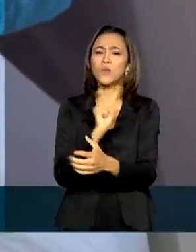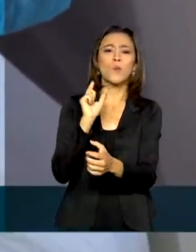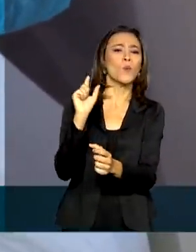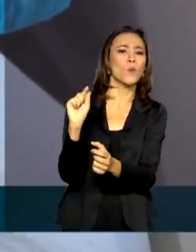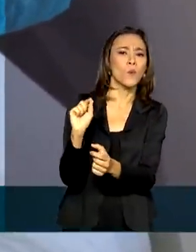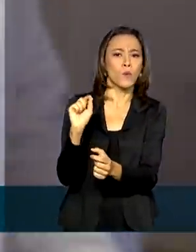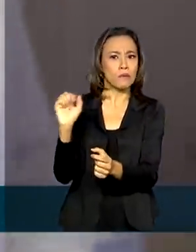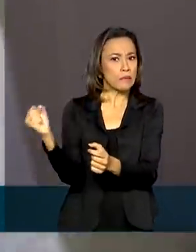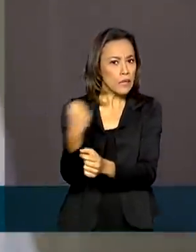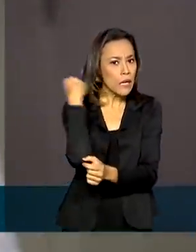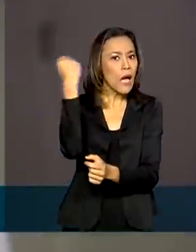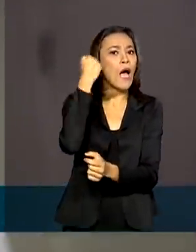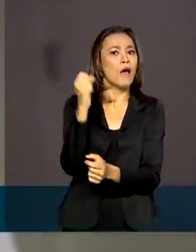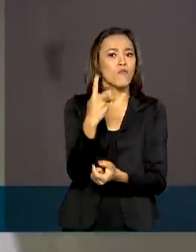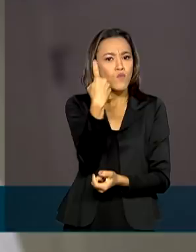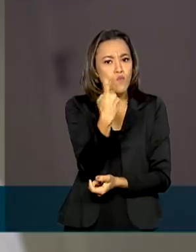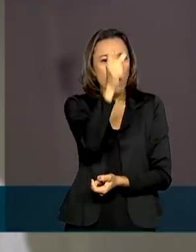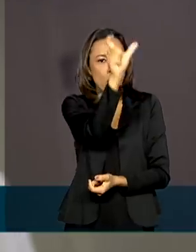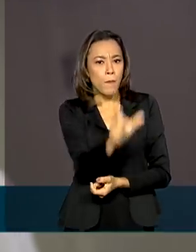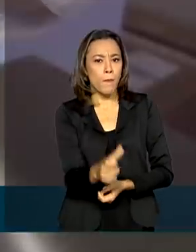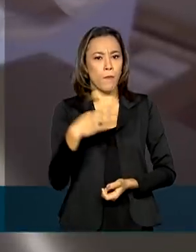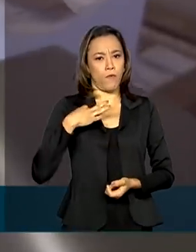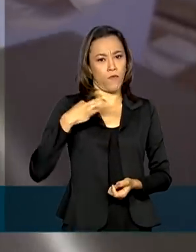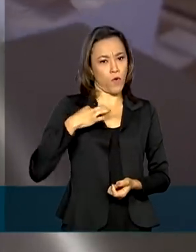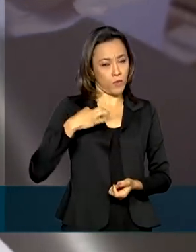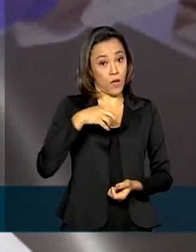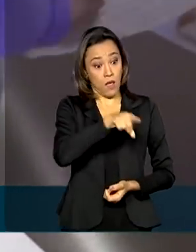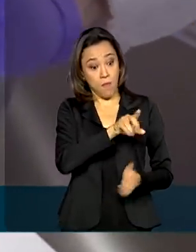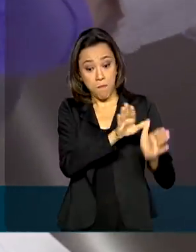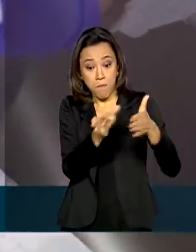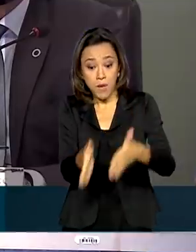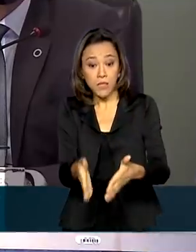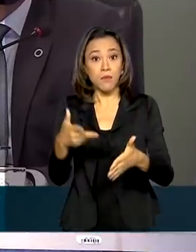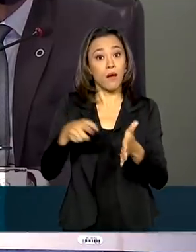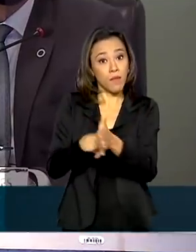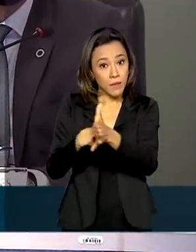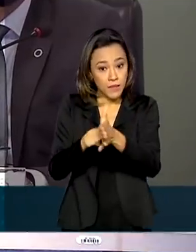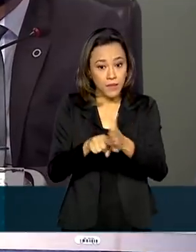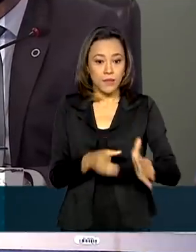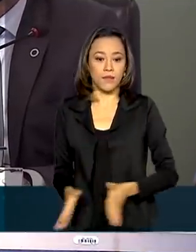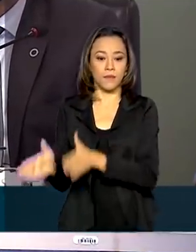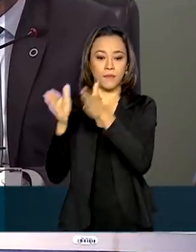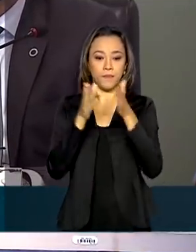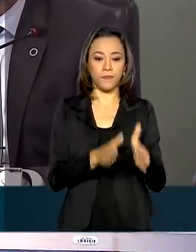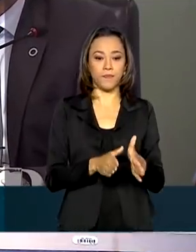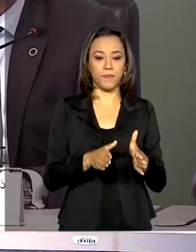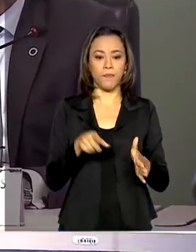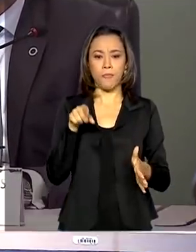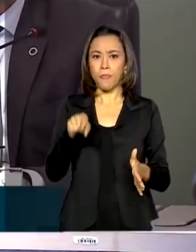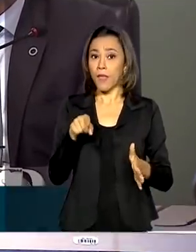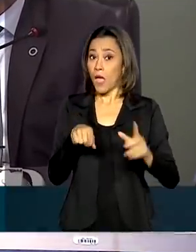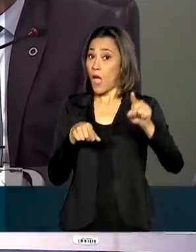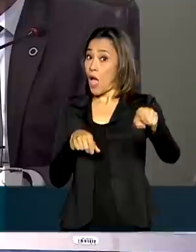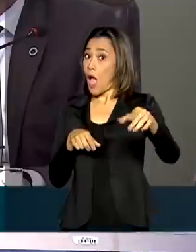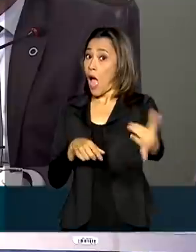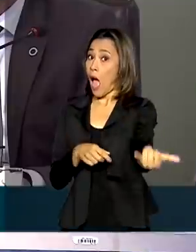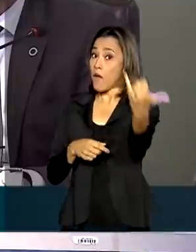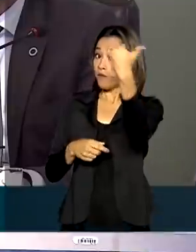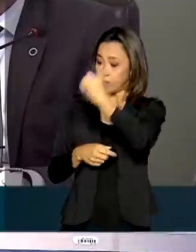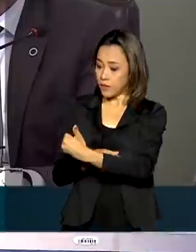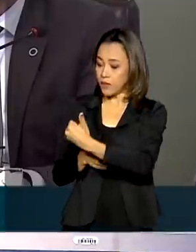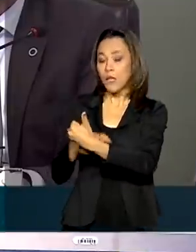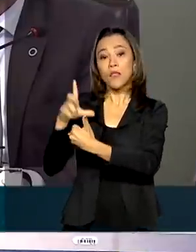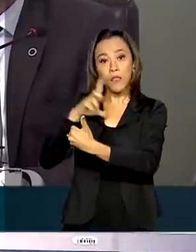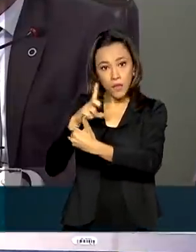adverso grave em um voluntário que participava das pesquisas. O Instituto me avisa, houve um efeito adverso grave, ponto.